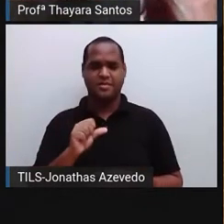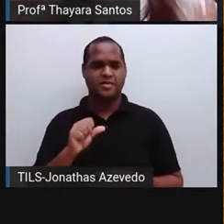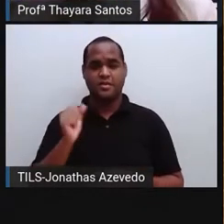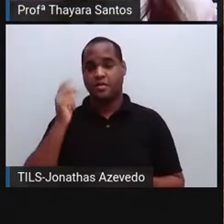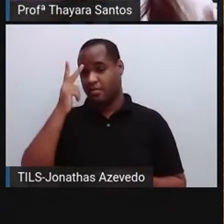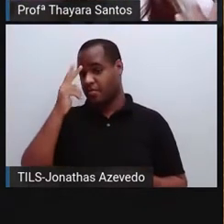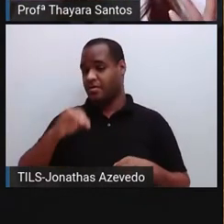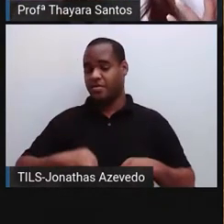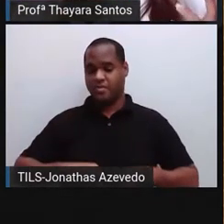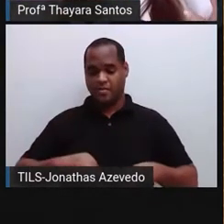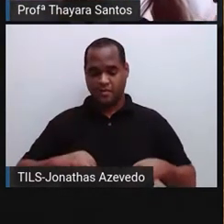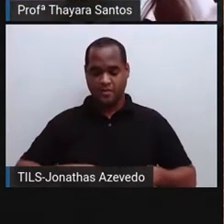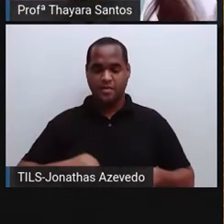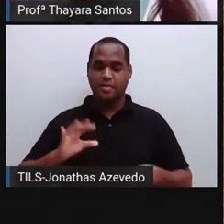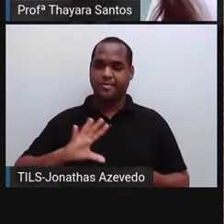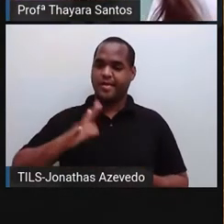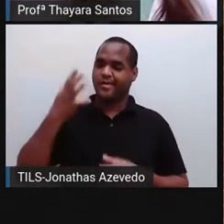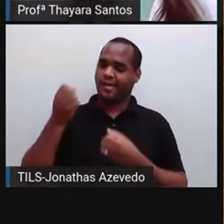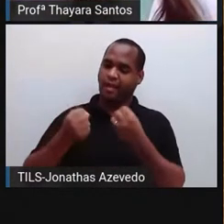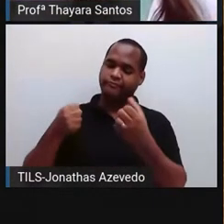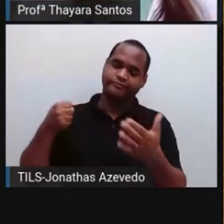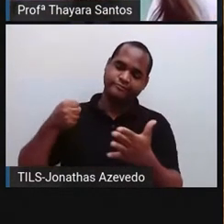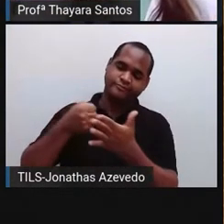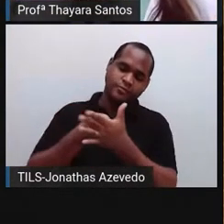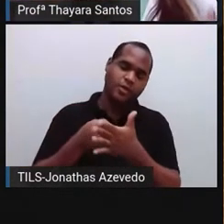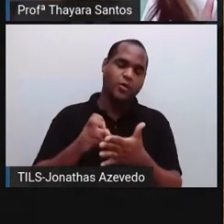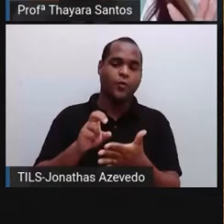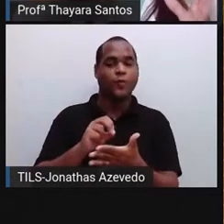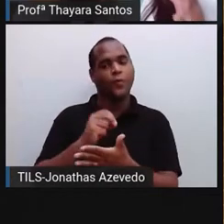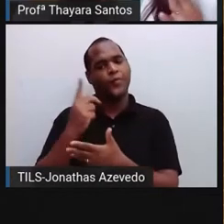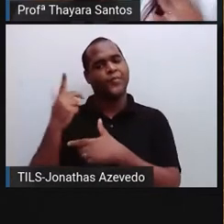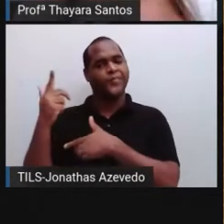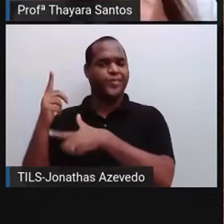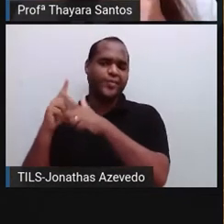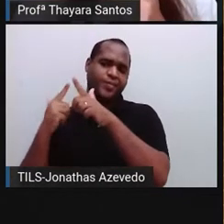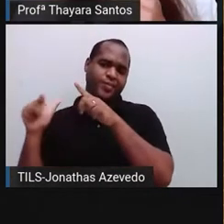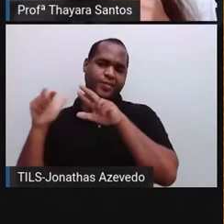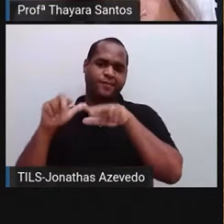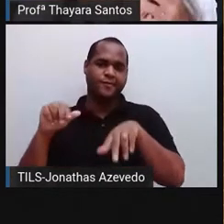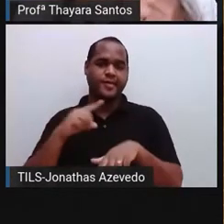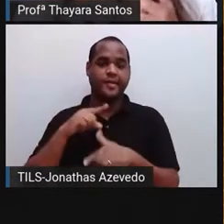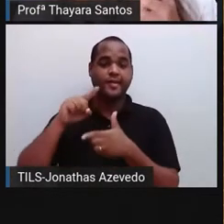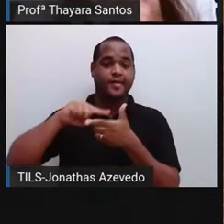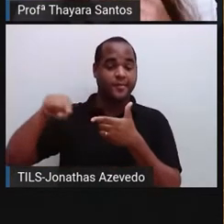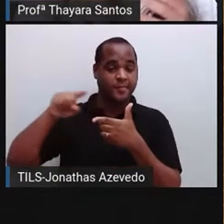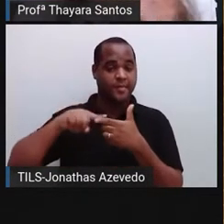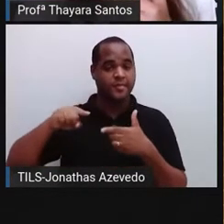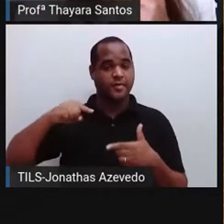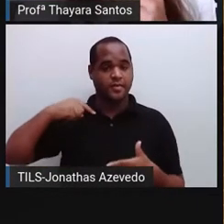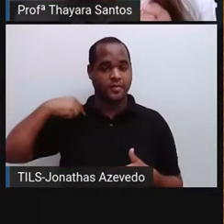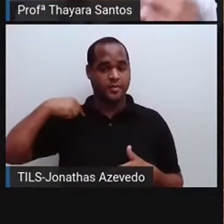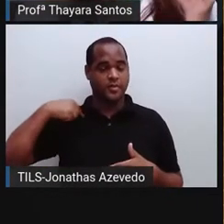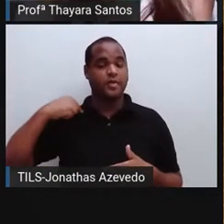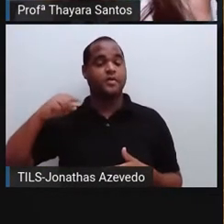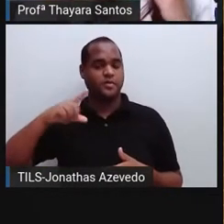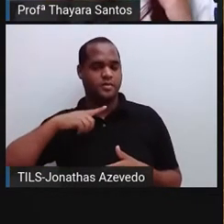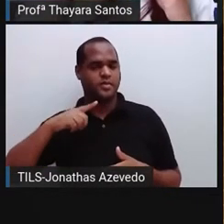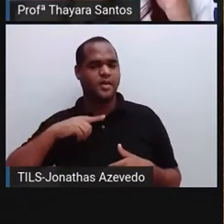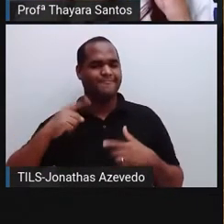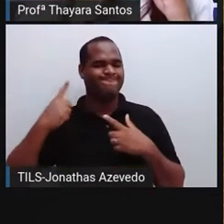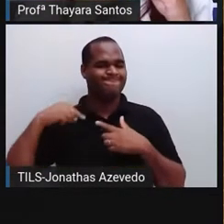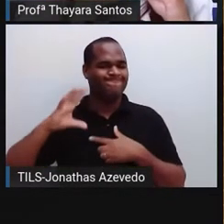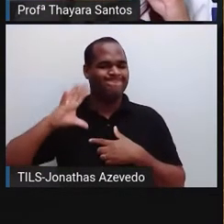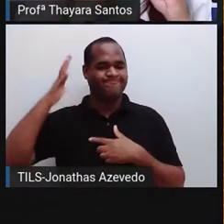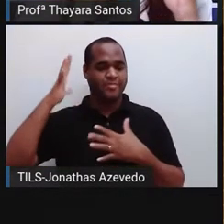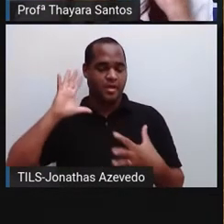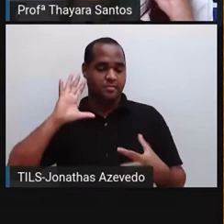sofrem algum tipo de acidente, que tem algum problema na coluna, algum impacto na coluna, que perde